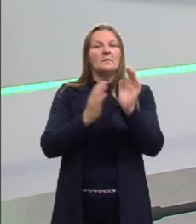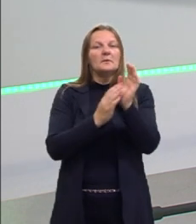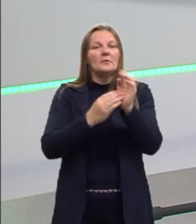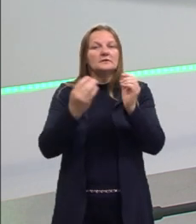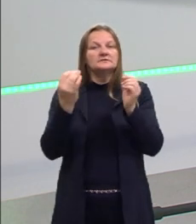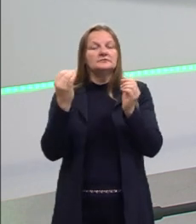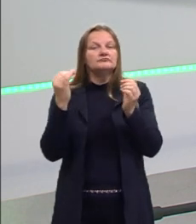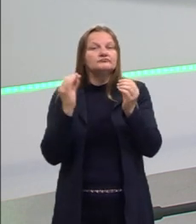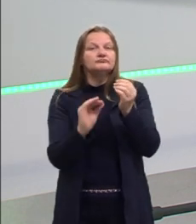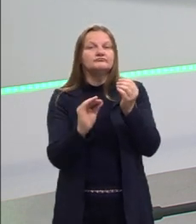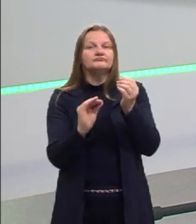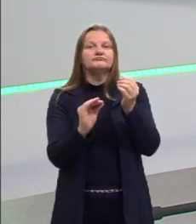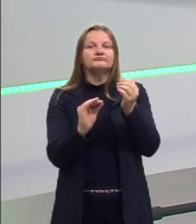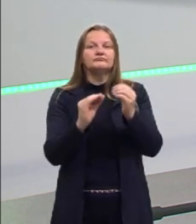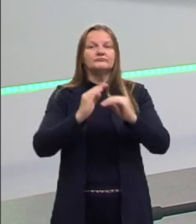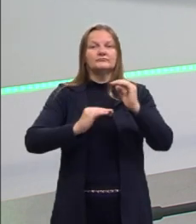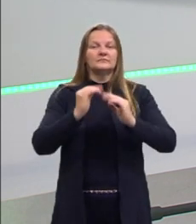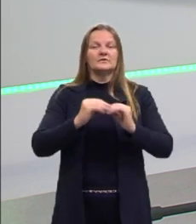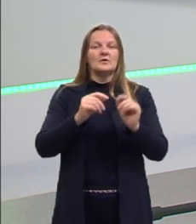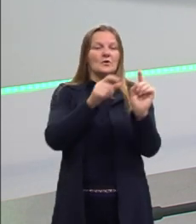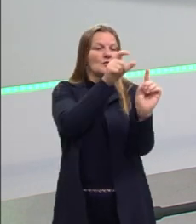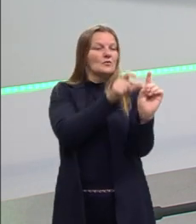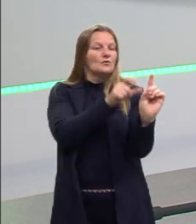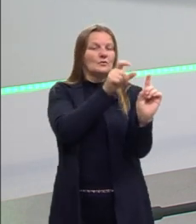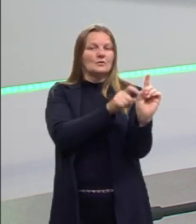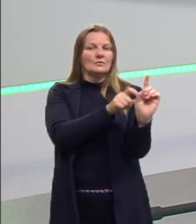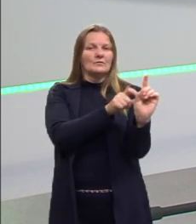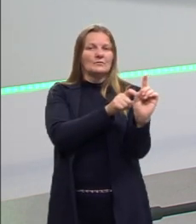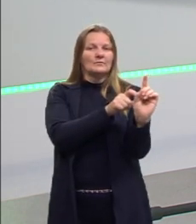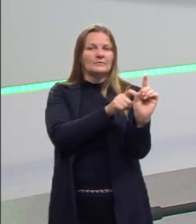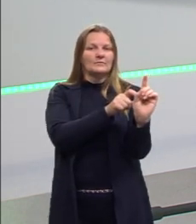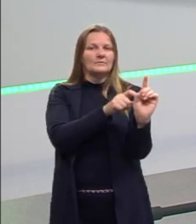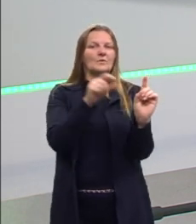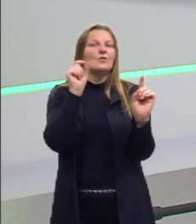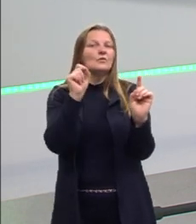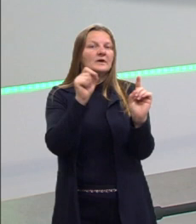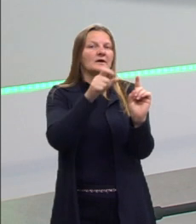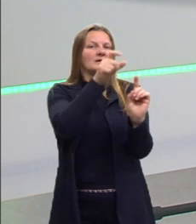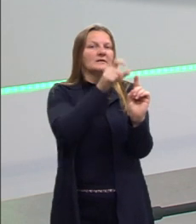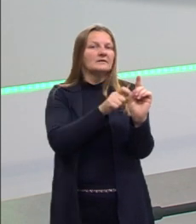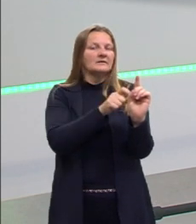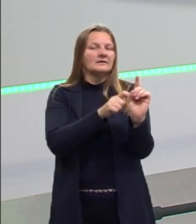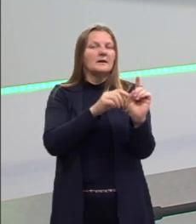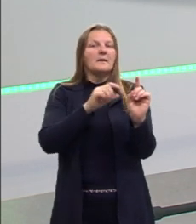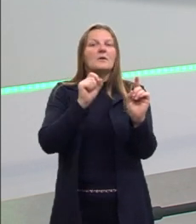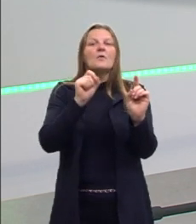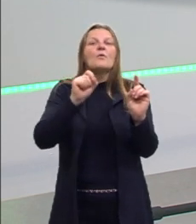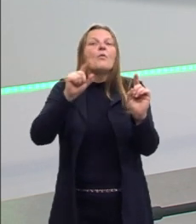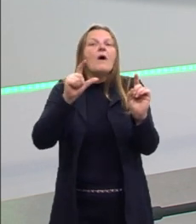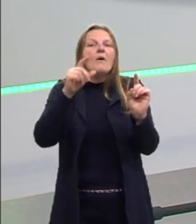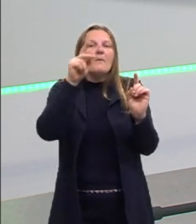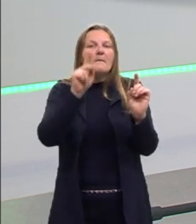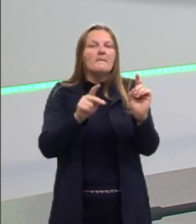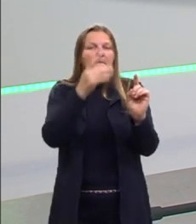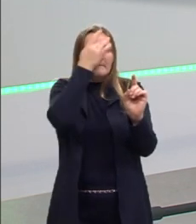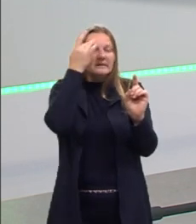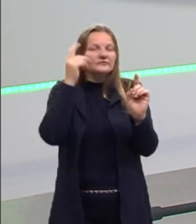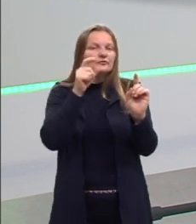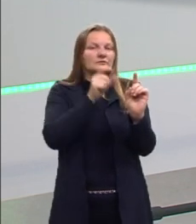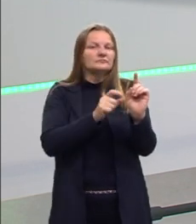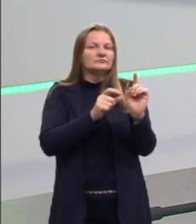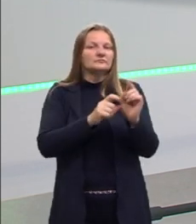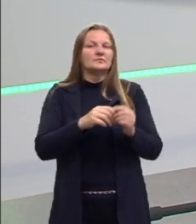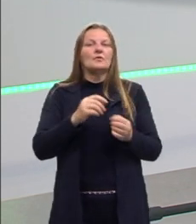intervenção. Vai ter um alguém que vai executar essa ação. Vai ter um meio pelo qual esse alguém vai executar essa ação.